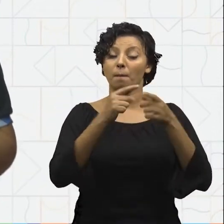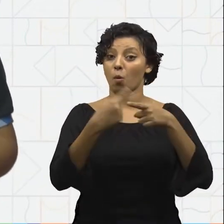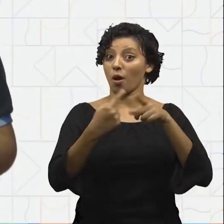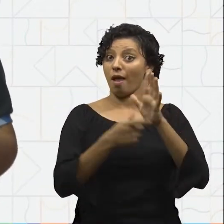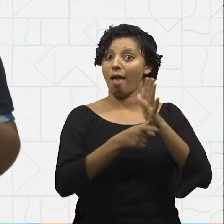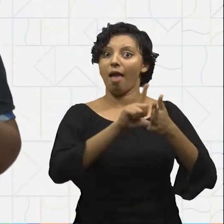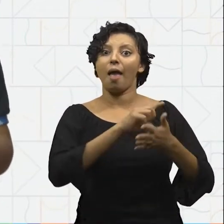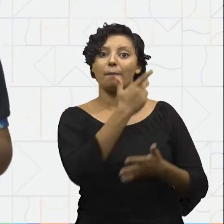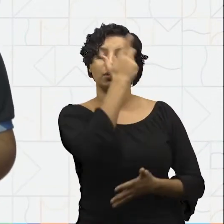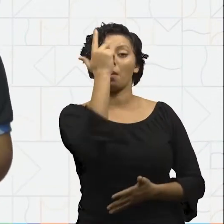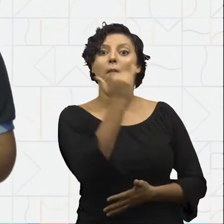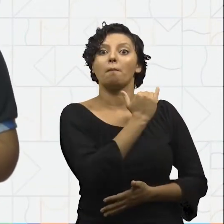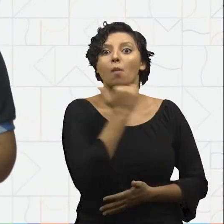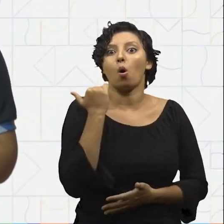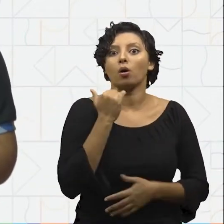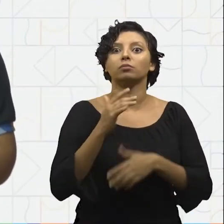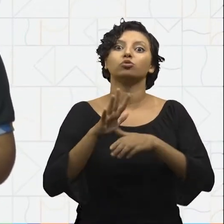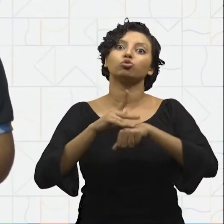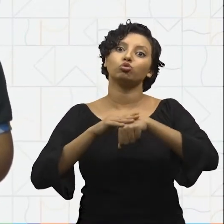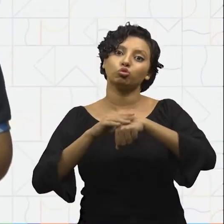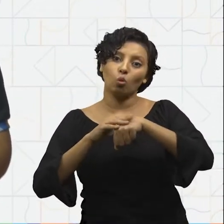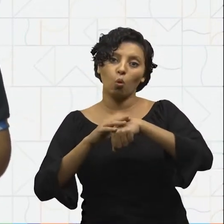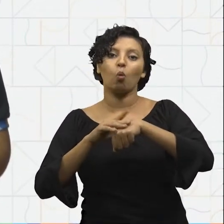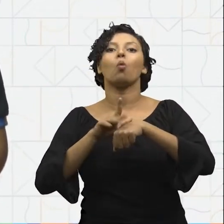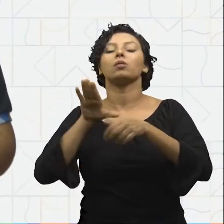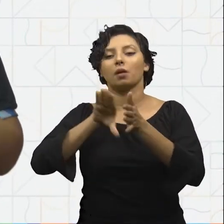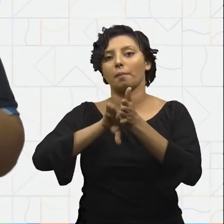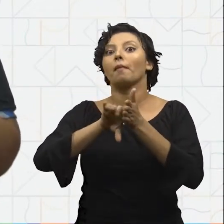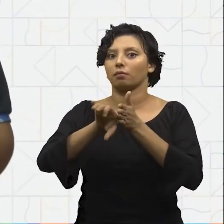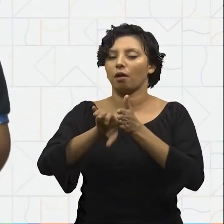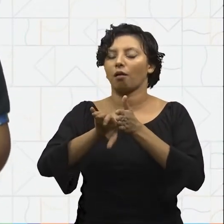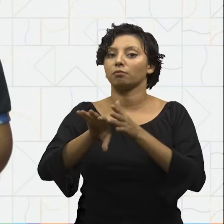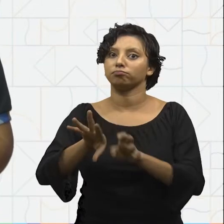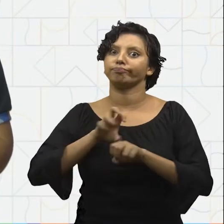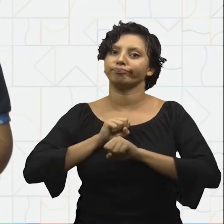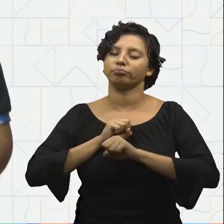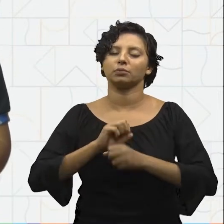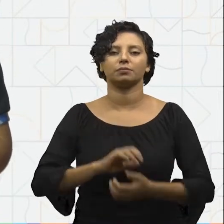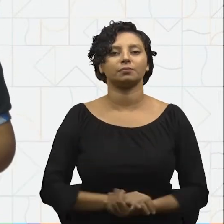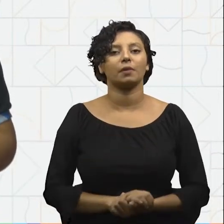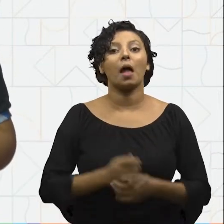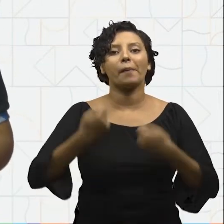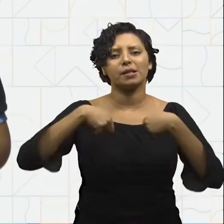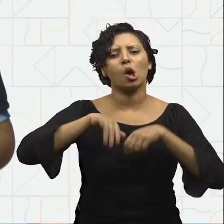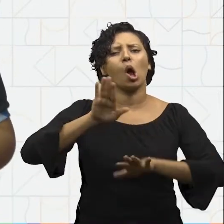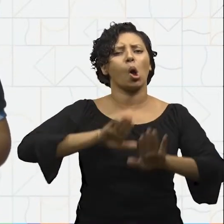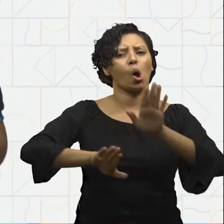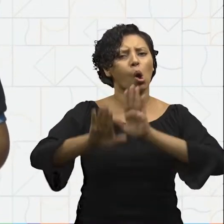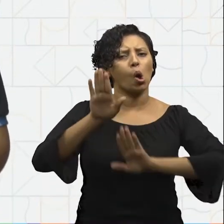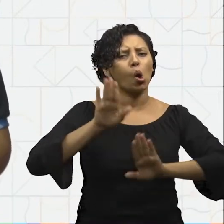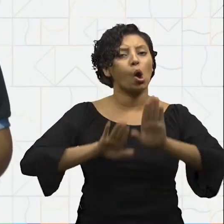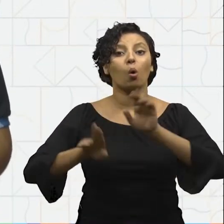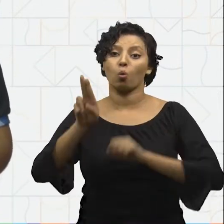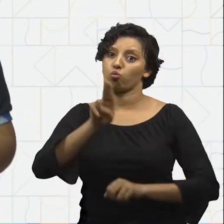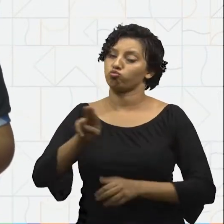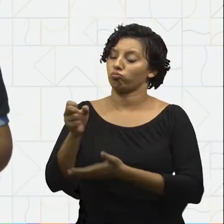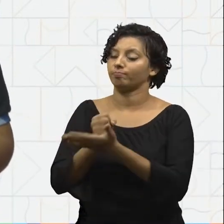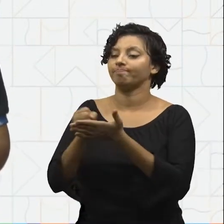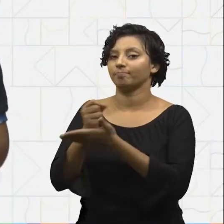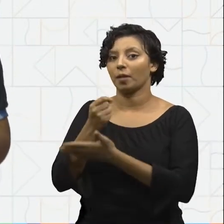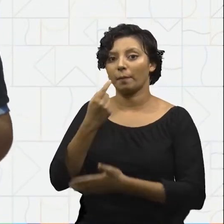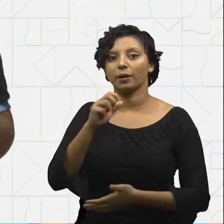morriam de doenças provocadas por bactérias. É preciso ter cuidado com o uso de antibióticos,